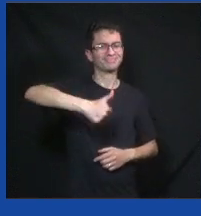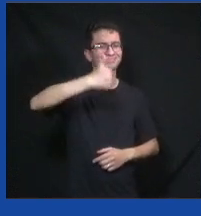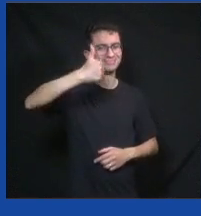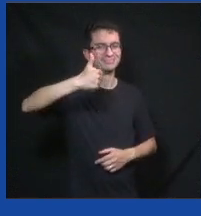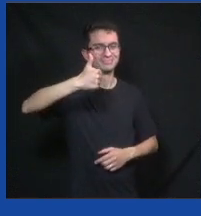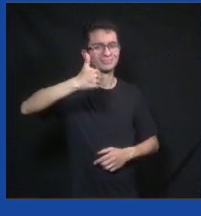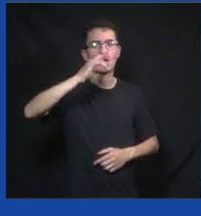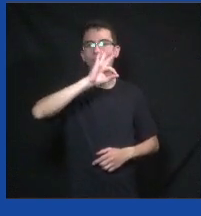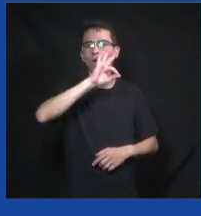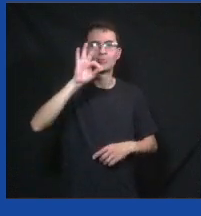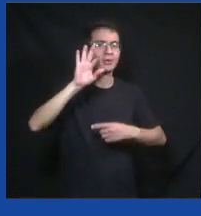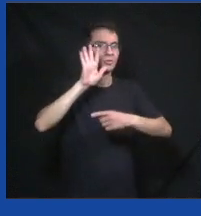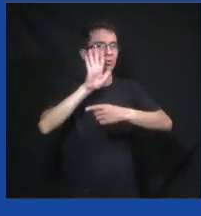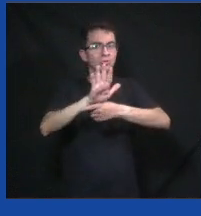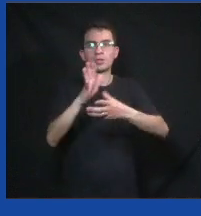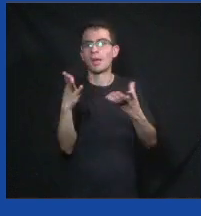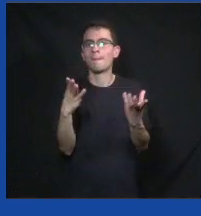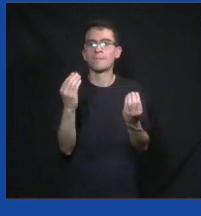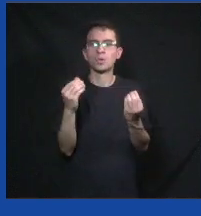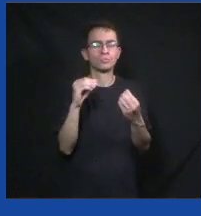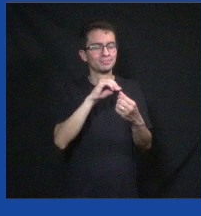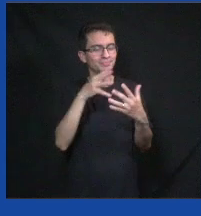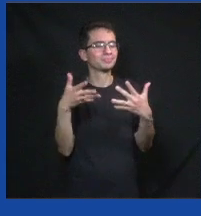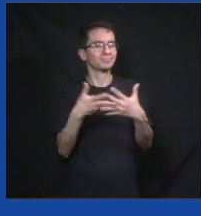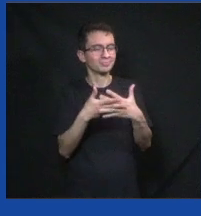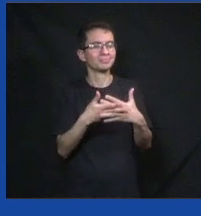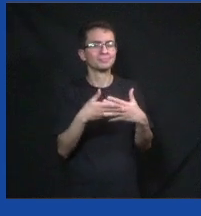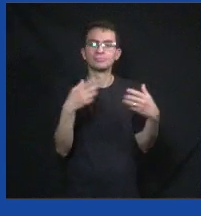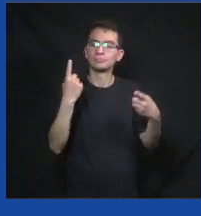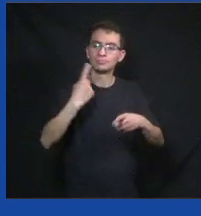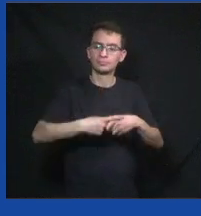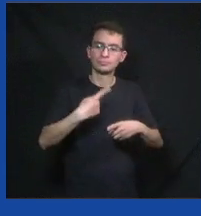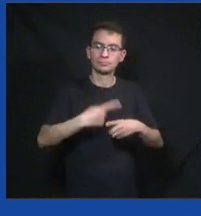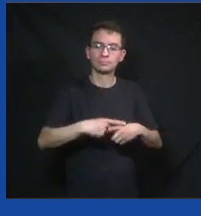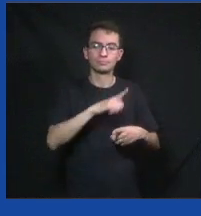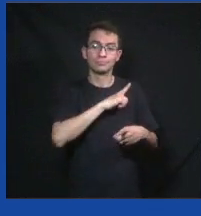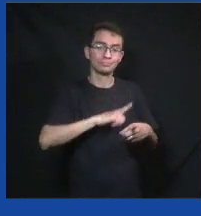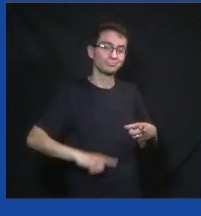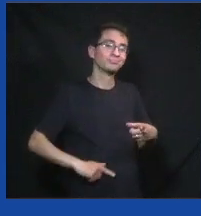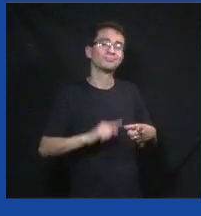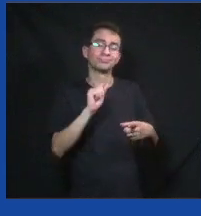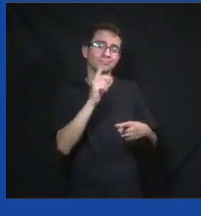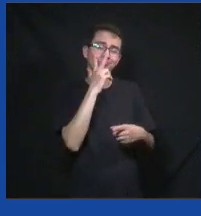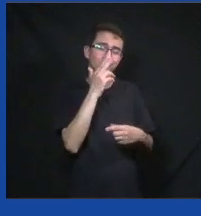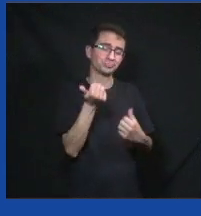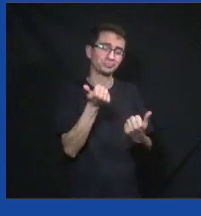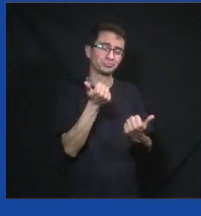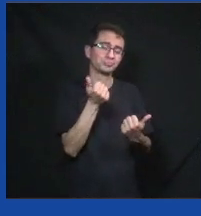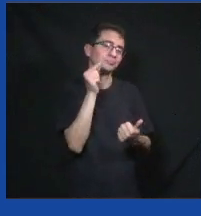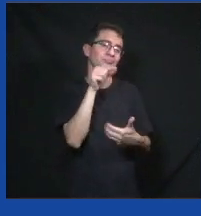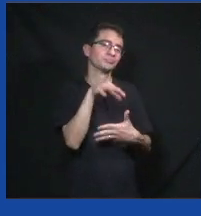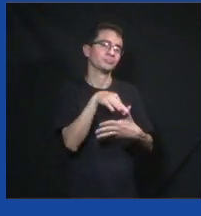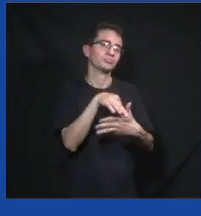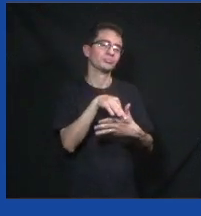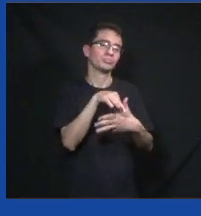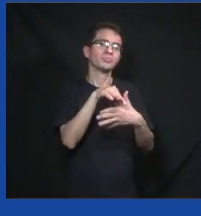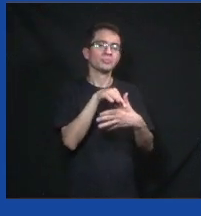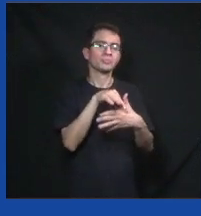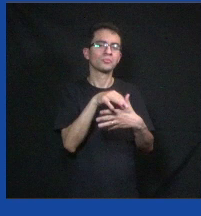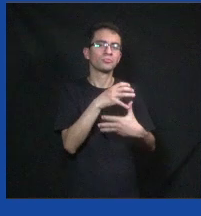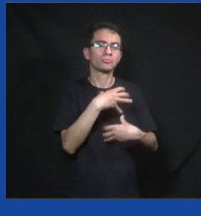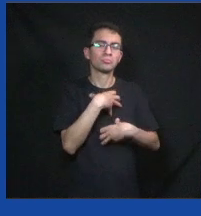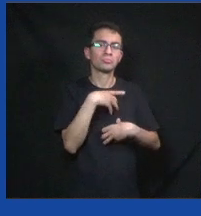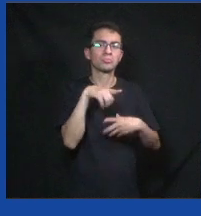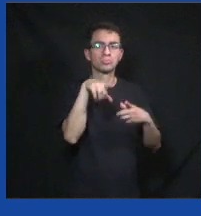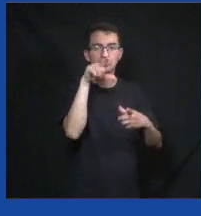grande ativo da sociedade. O governo nada mais é do que a gente, do que como a gente estabeleceu que seria a melhor forma de a gente conseguir